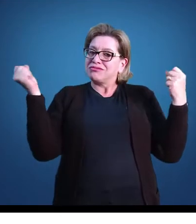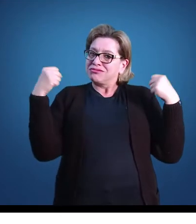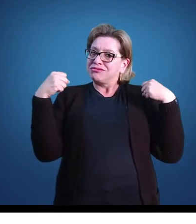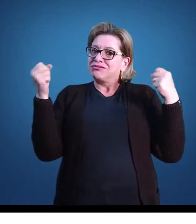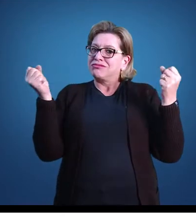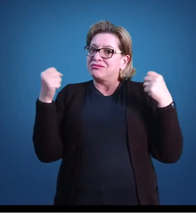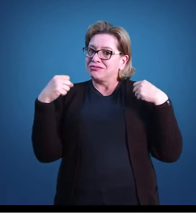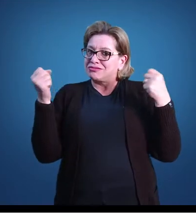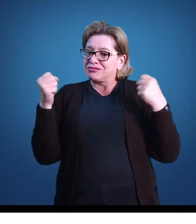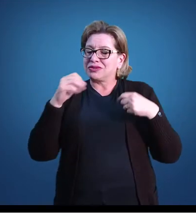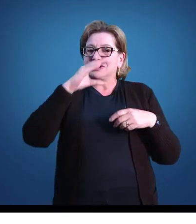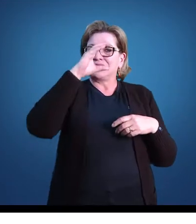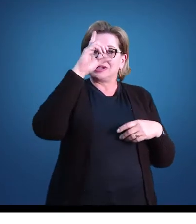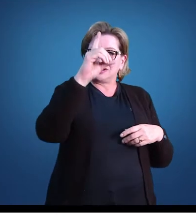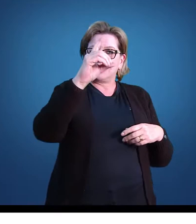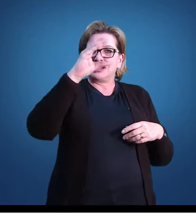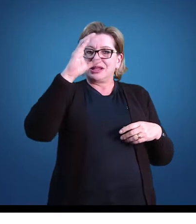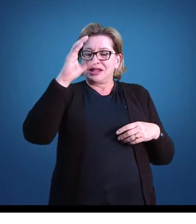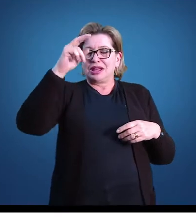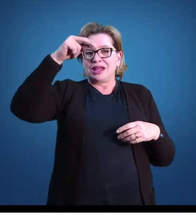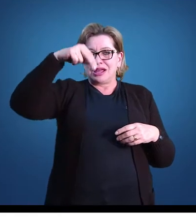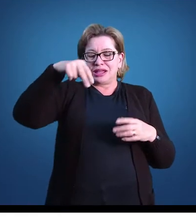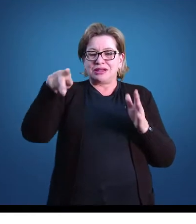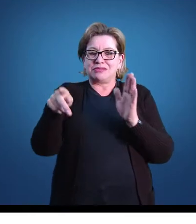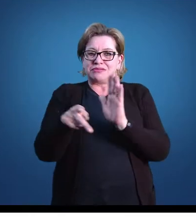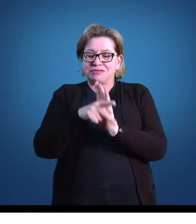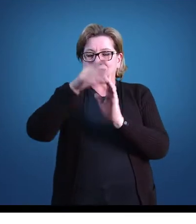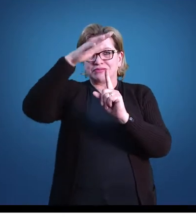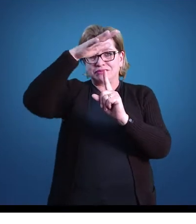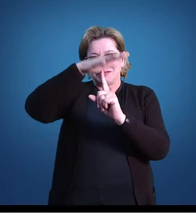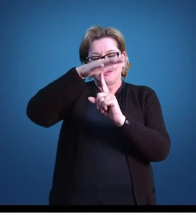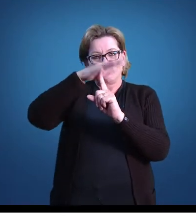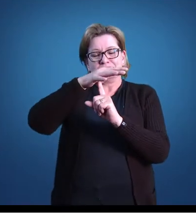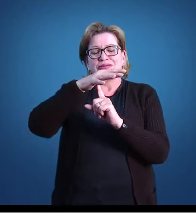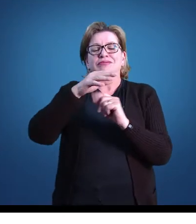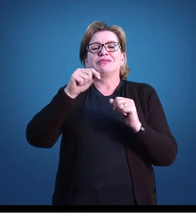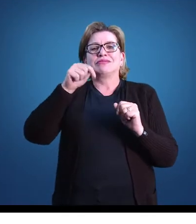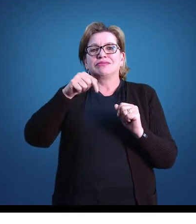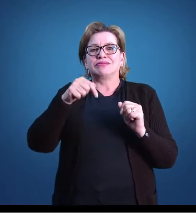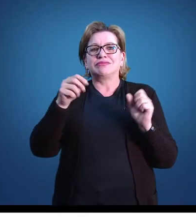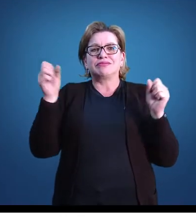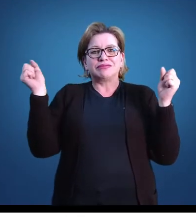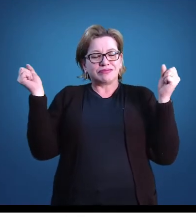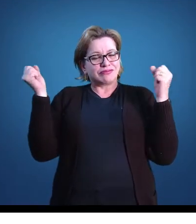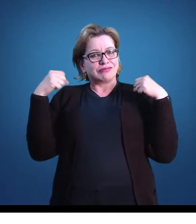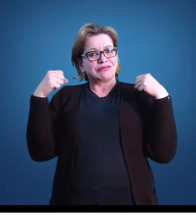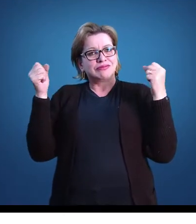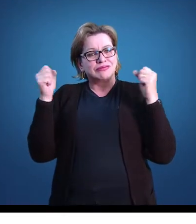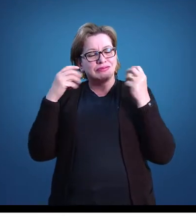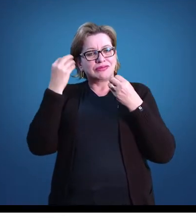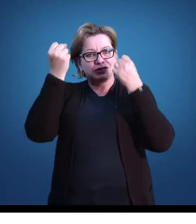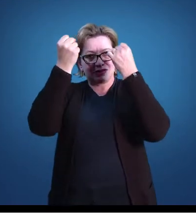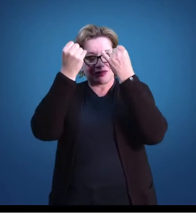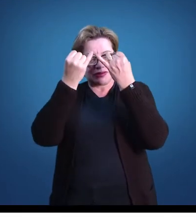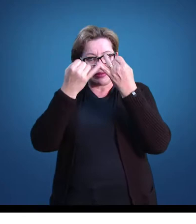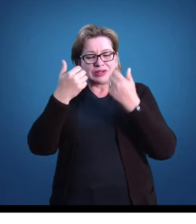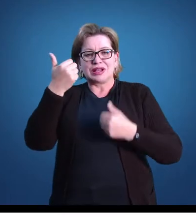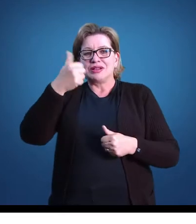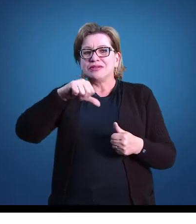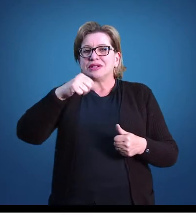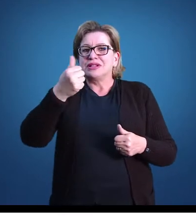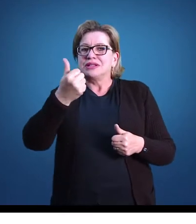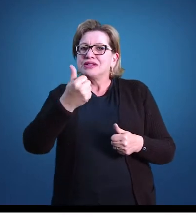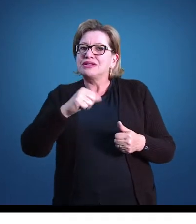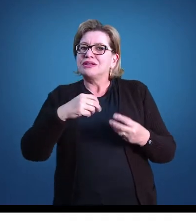As diretrizes curriculares do Estado do Paraná da educação física consideram, então, a avaliação da seguinte forma. No